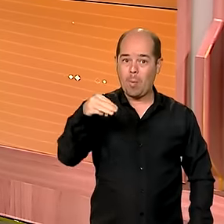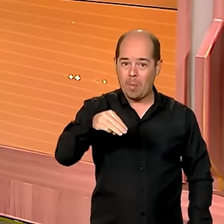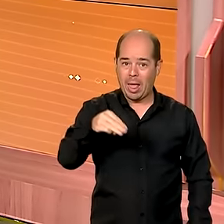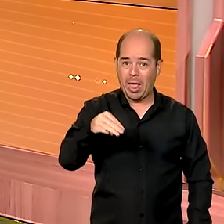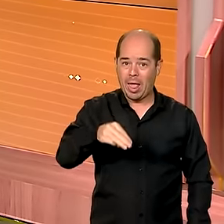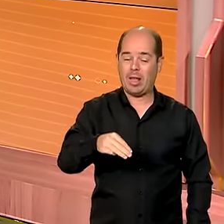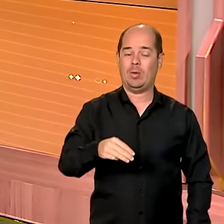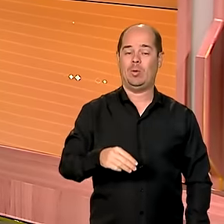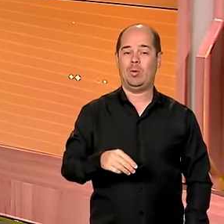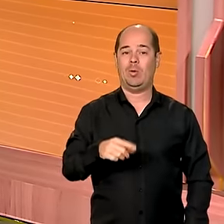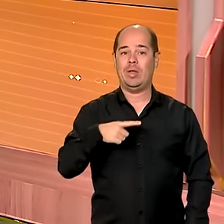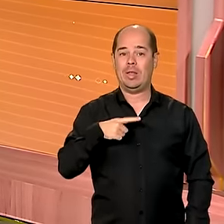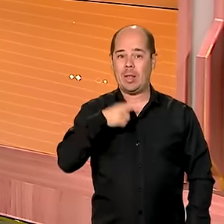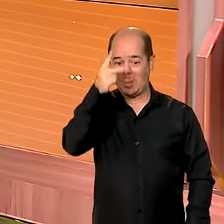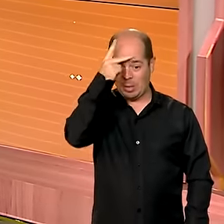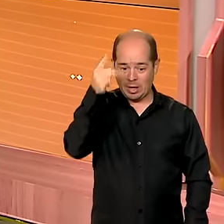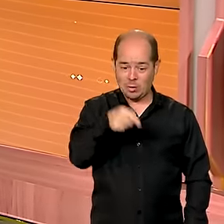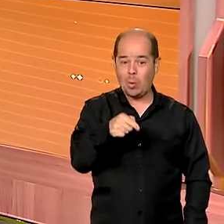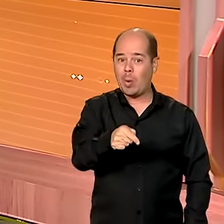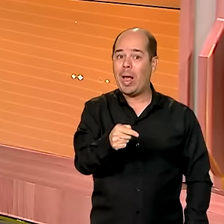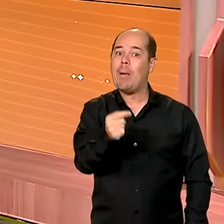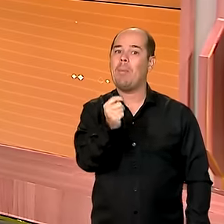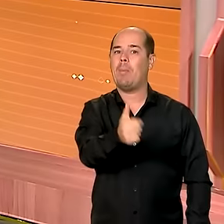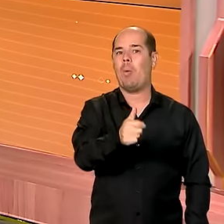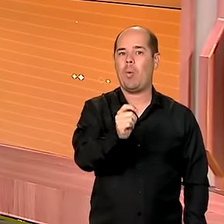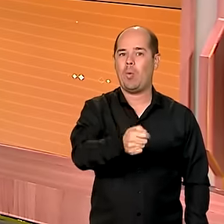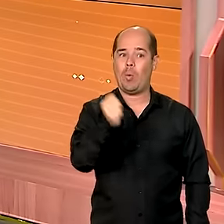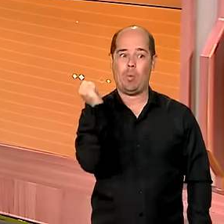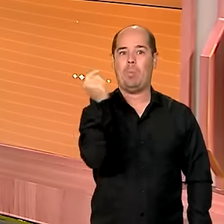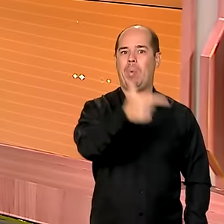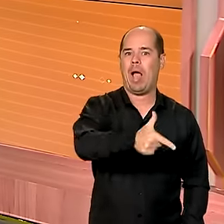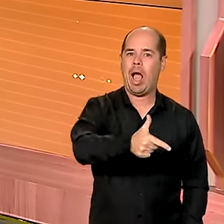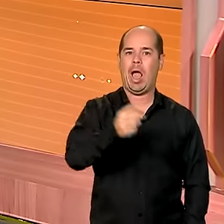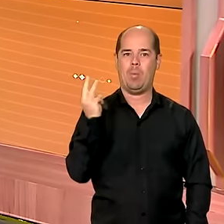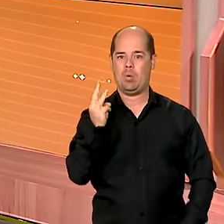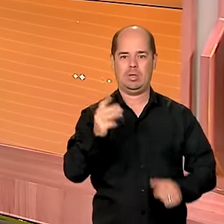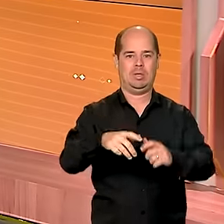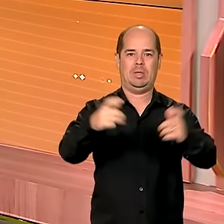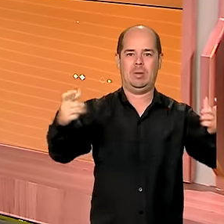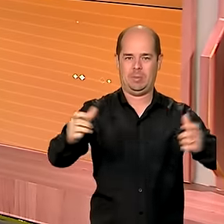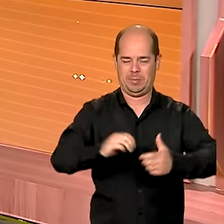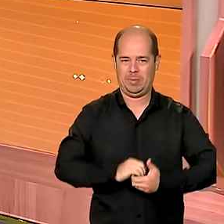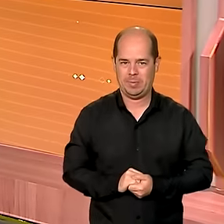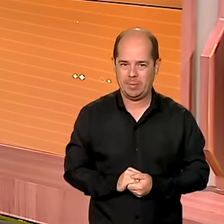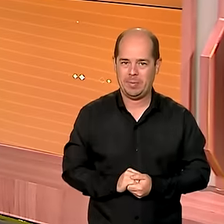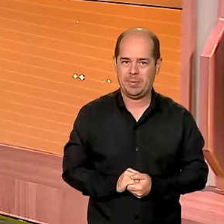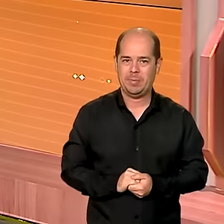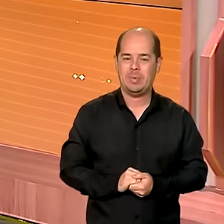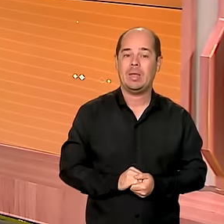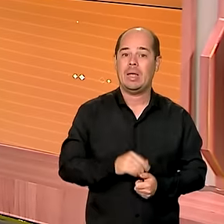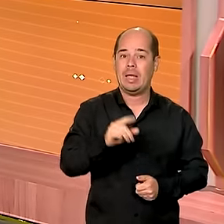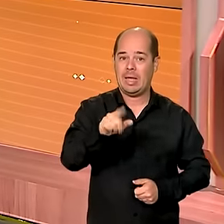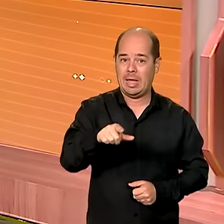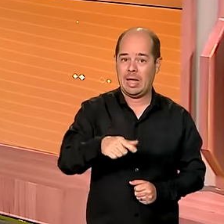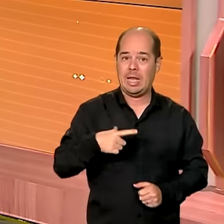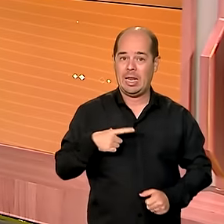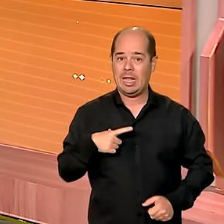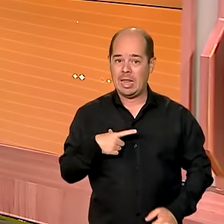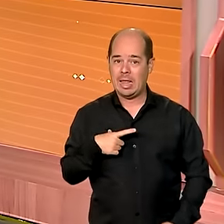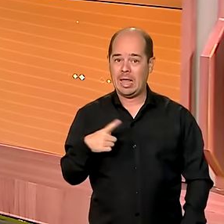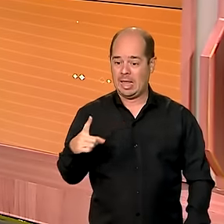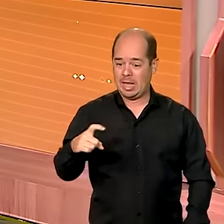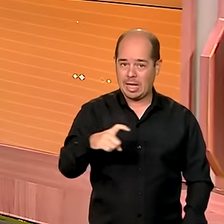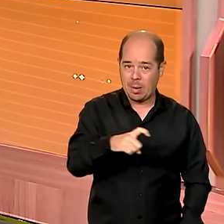a cerca de 320 quilômetros da capital maranhense, São Luís. É um pequeno município, o maior produtor de camarões de água